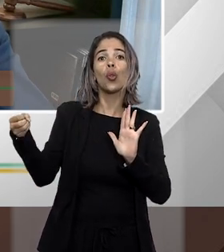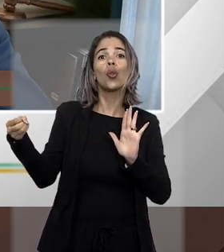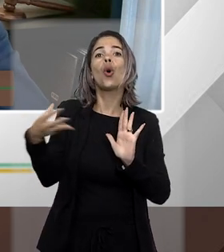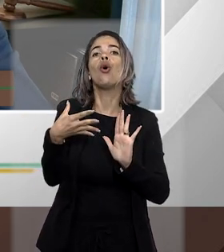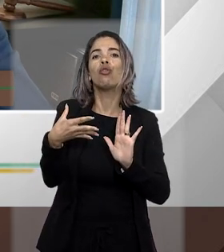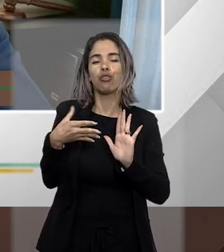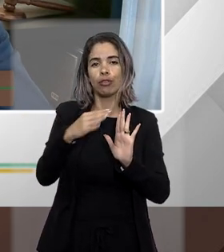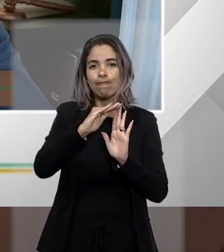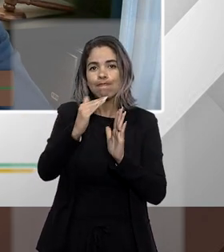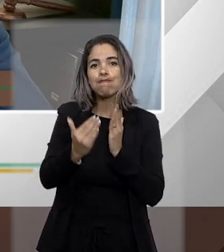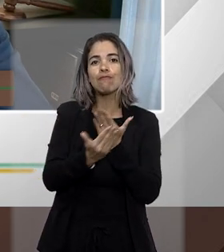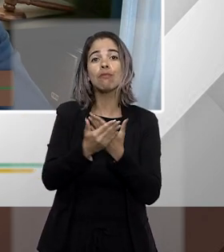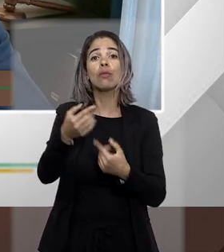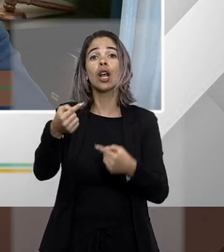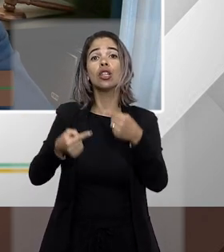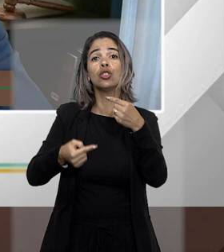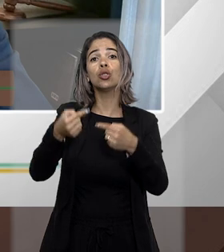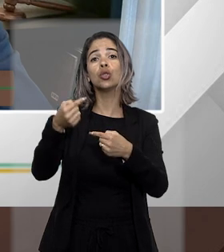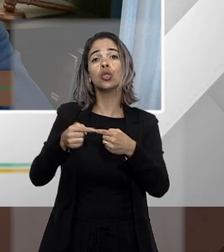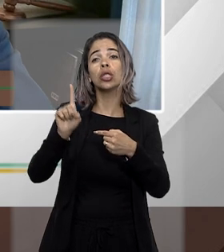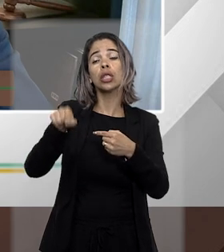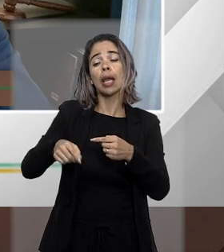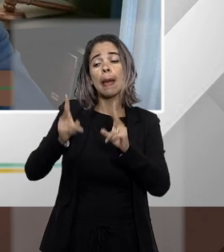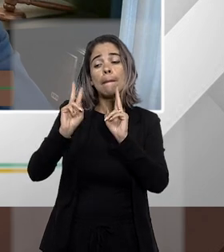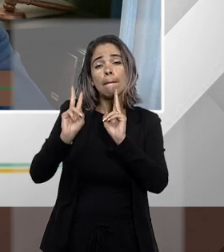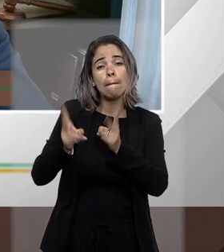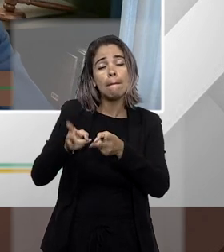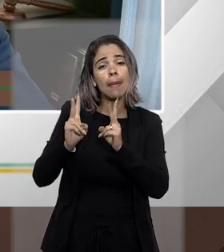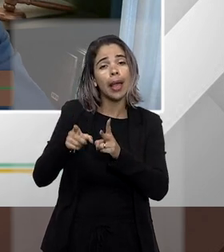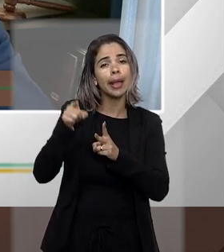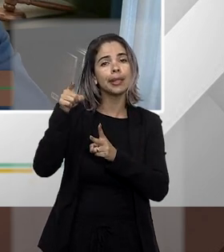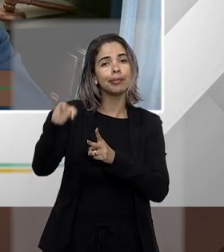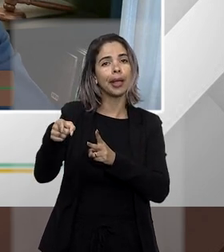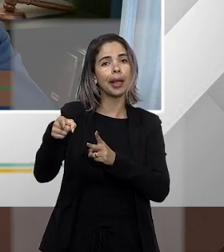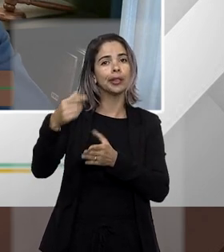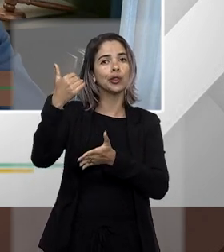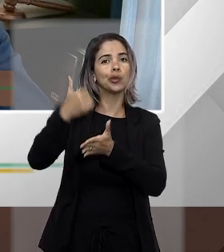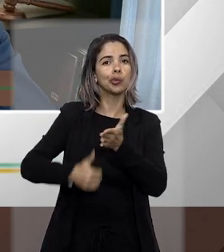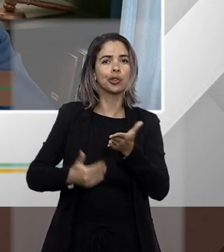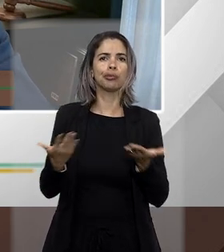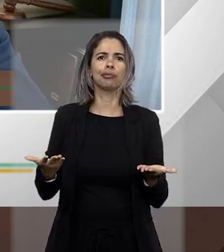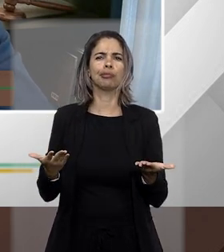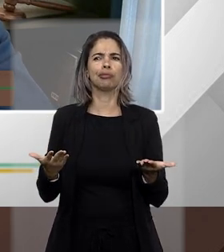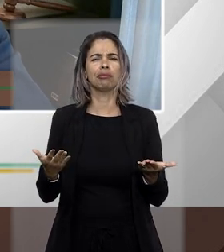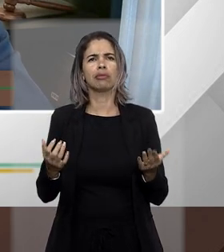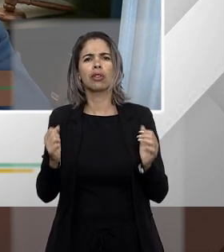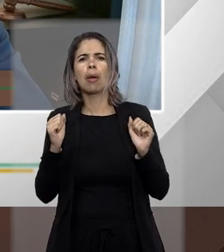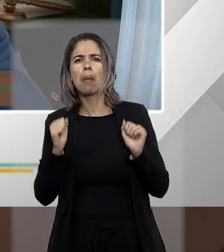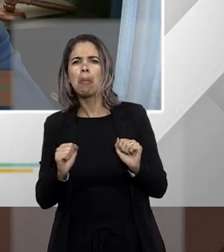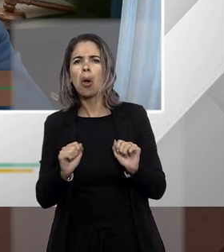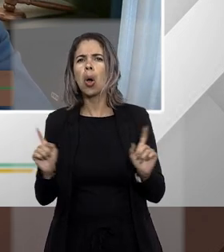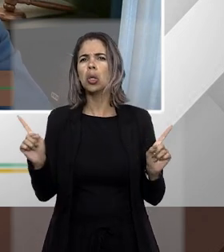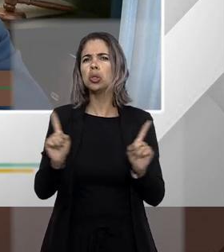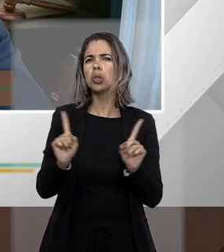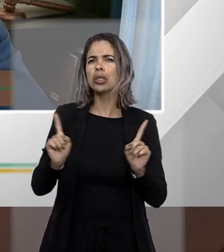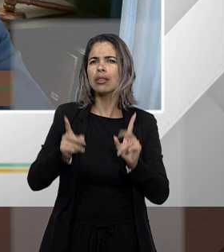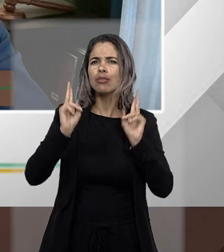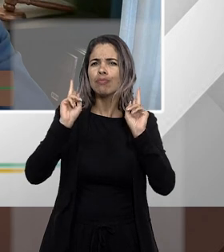aquele mesmo crédito tributário e aí poderíamos ou não mesmo sendo julgado no mérito depende